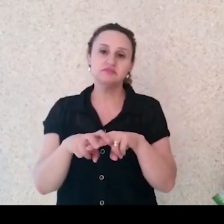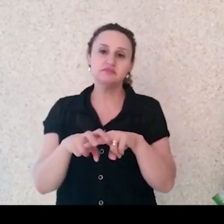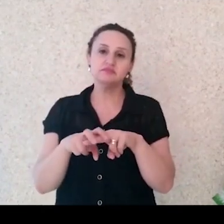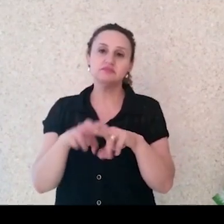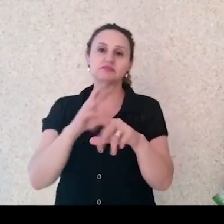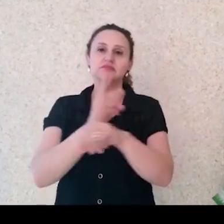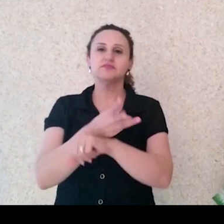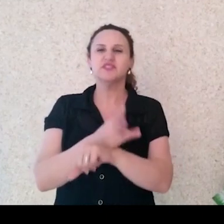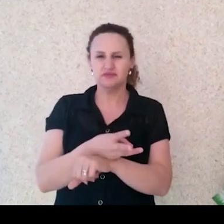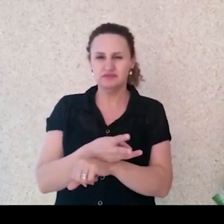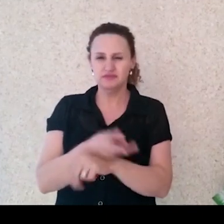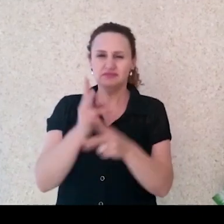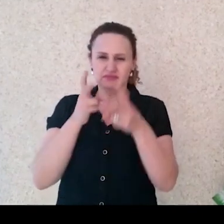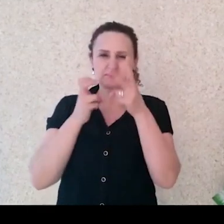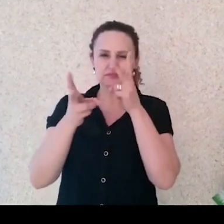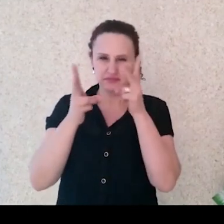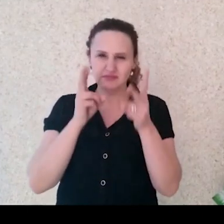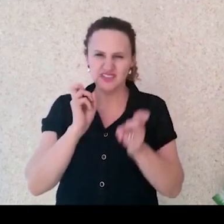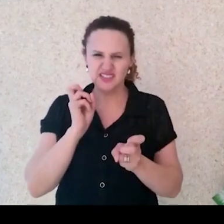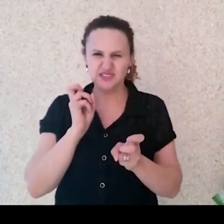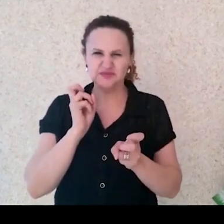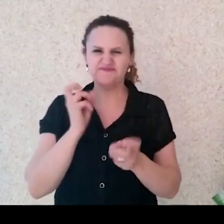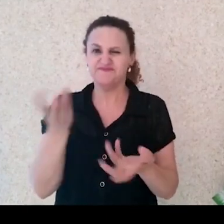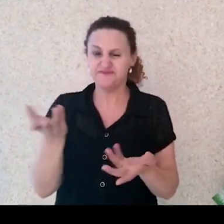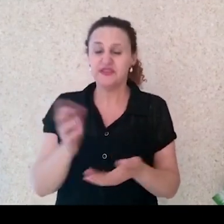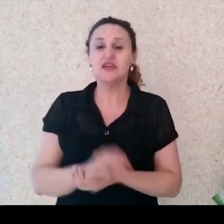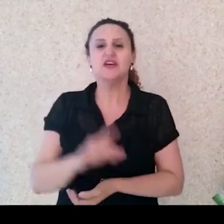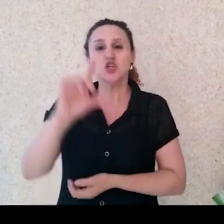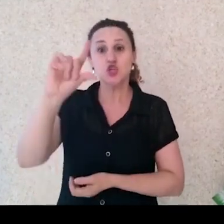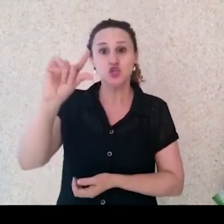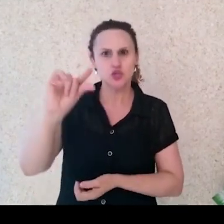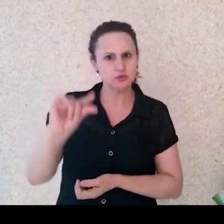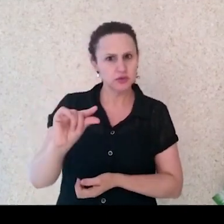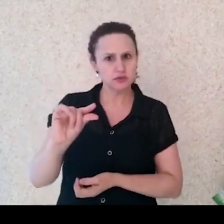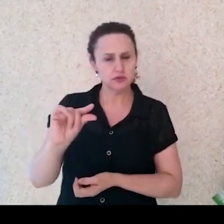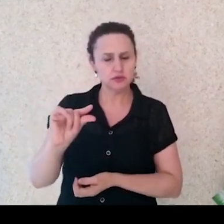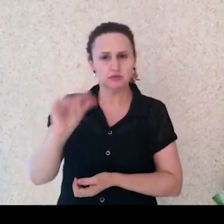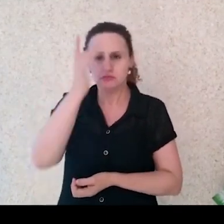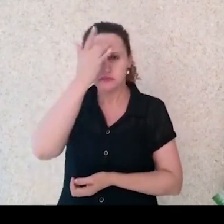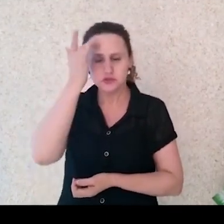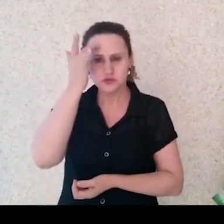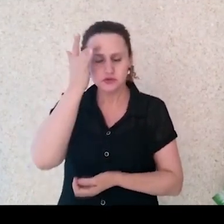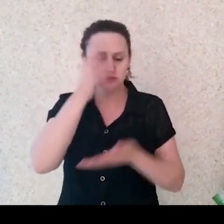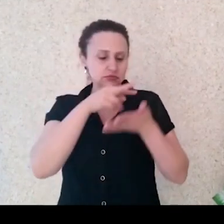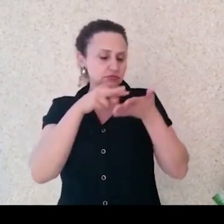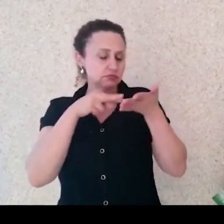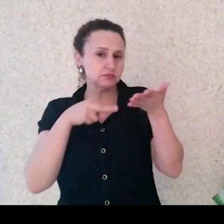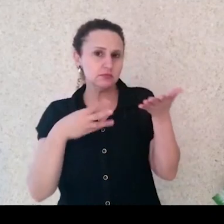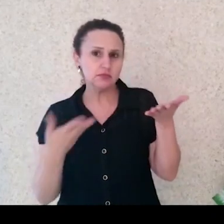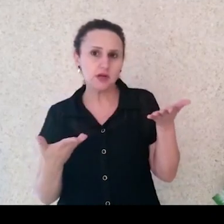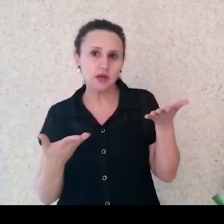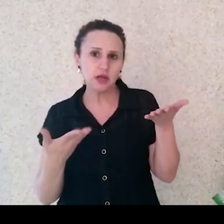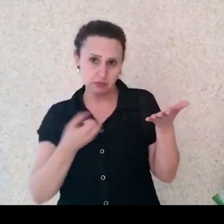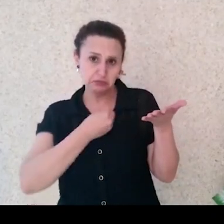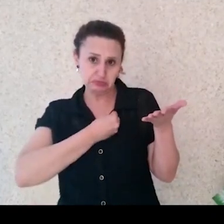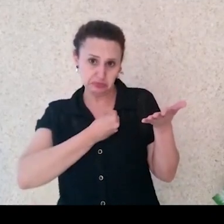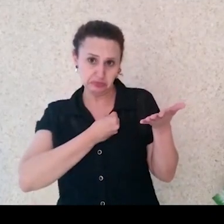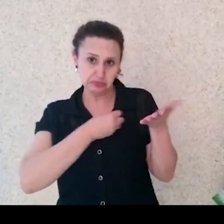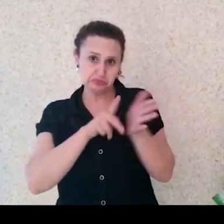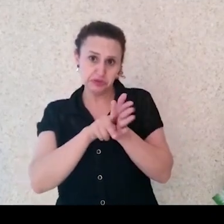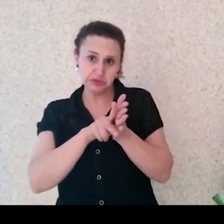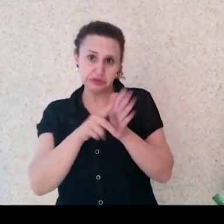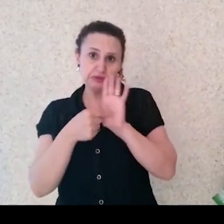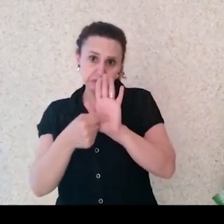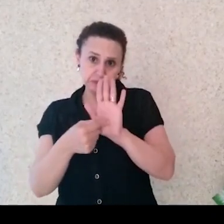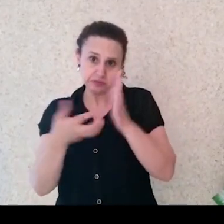colocar nessa polêmica. Se houve, talvez, essa diminuição de público de 56% para 52% tenha a